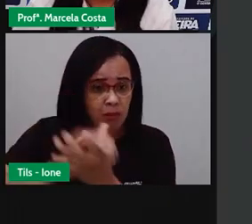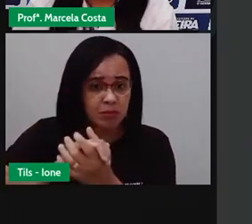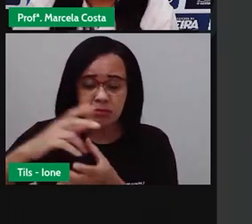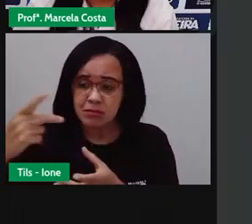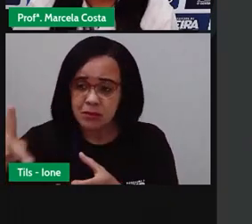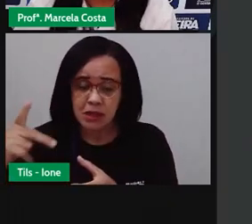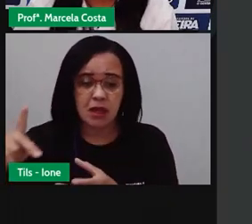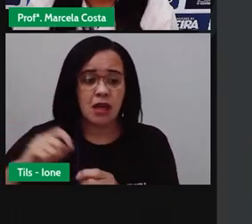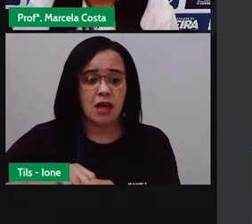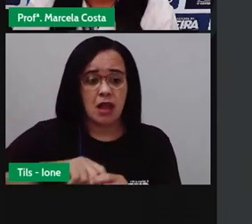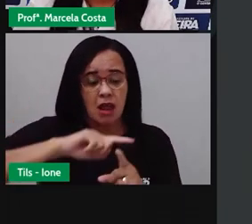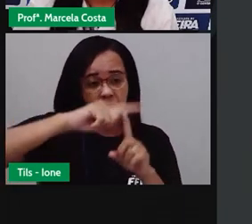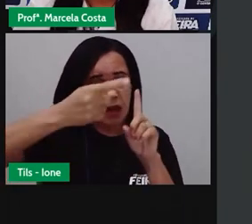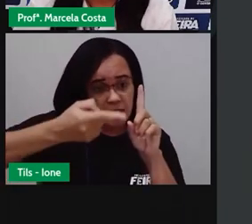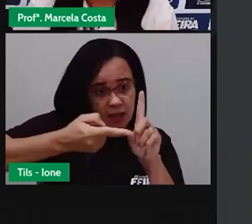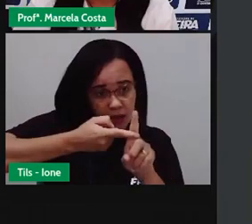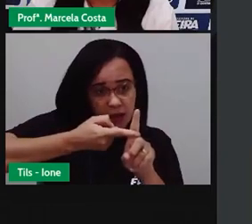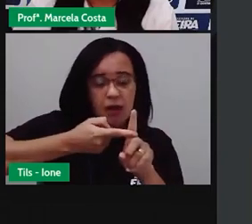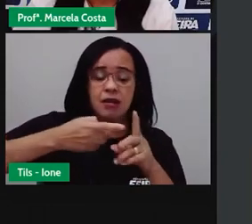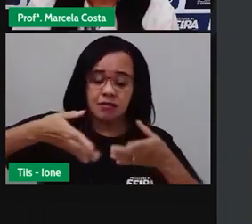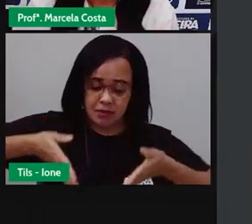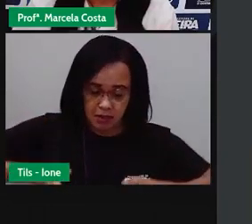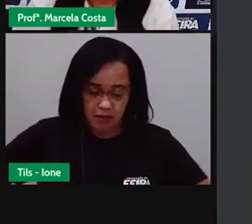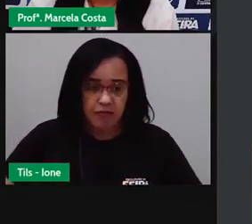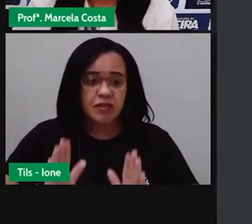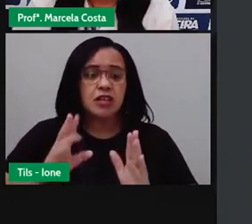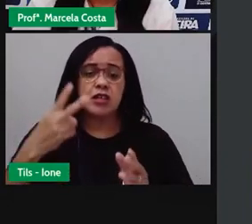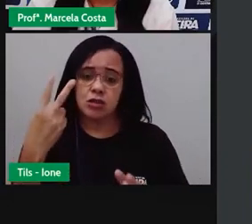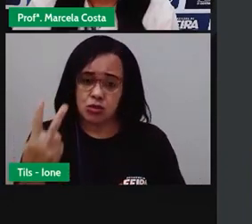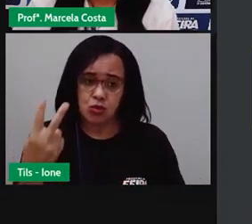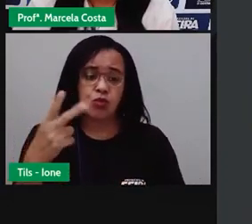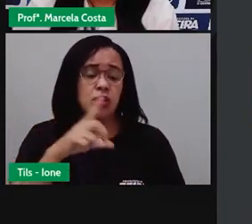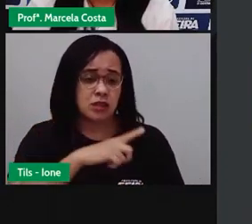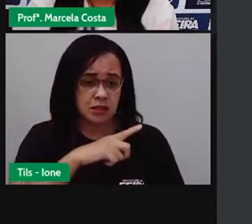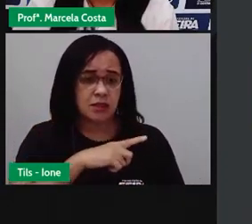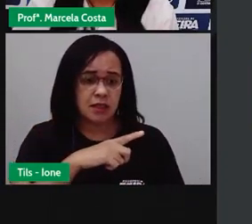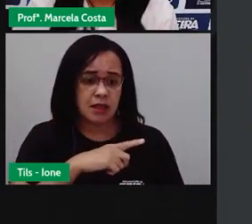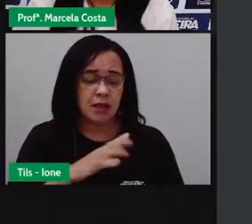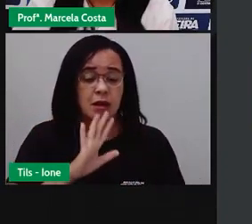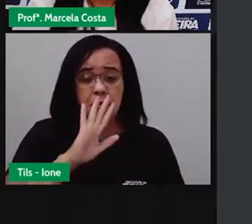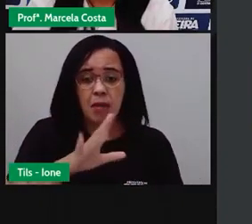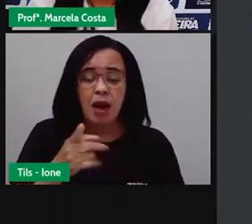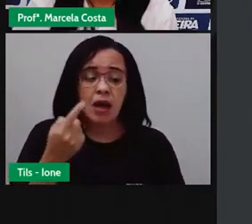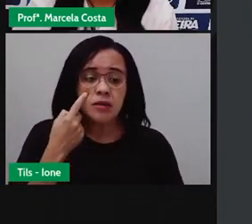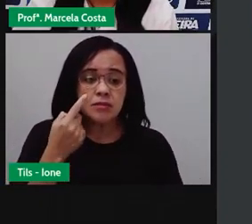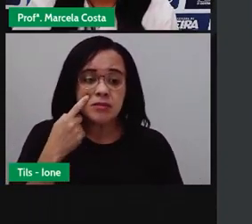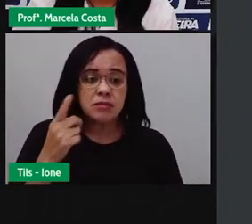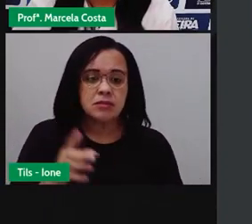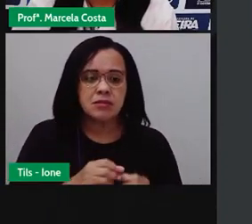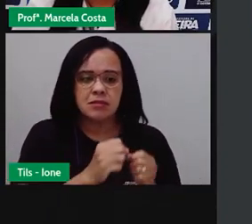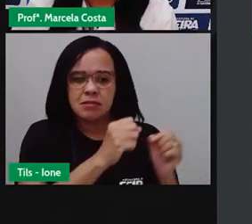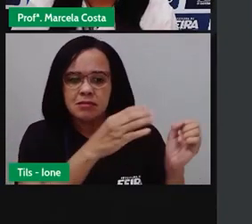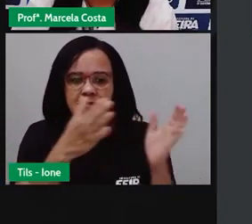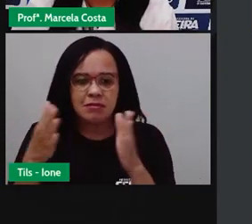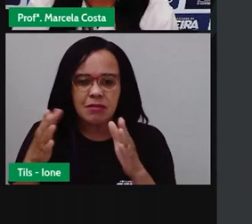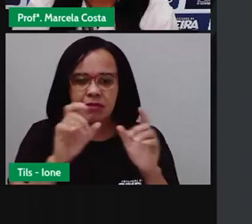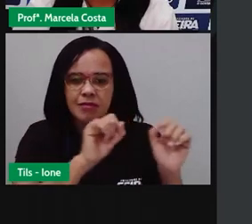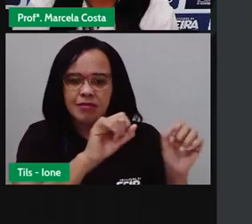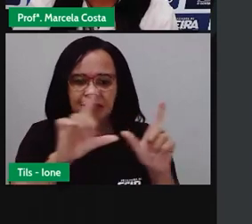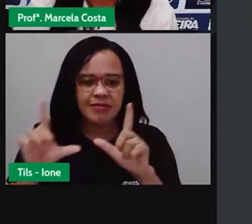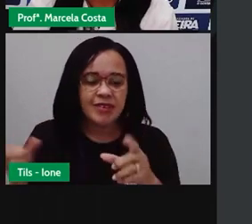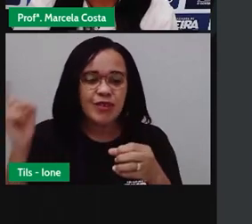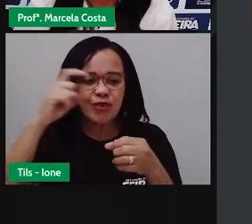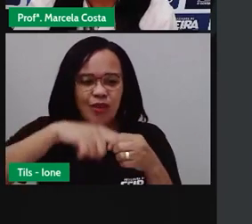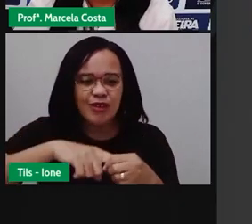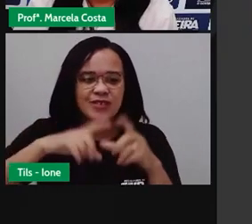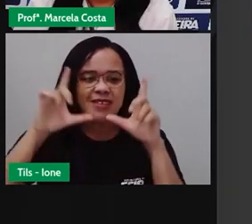Então, a gente vai observar, vou voltar aqui a imagem para você ver, Dona Ana Gomes, né? Que ela